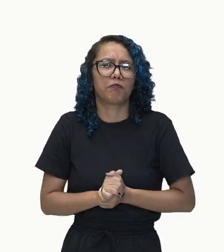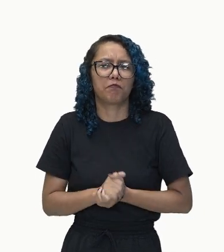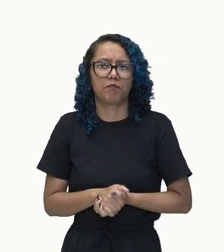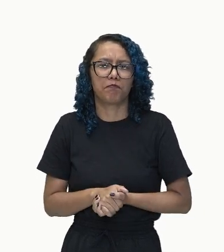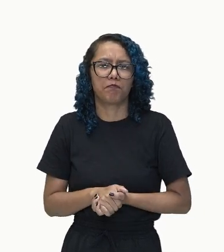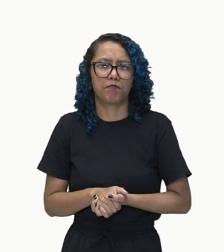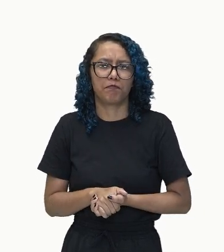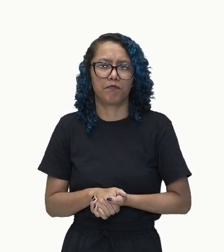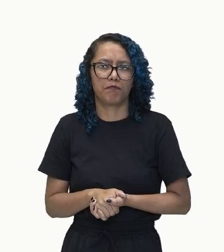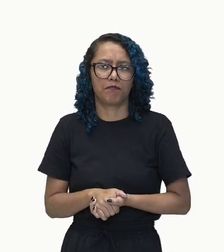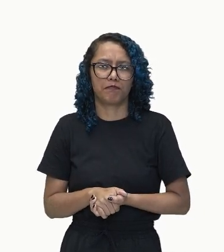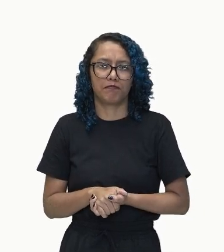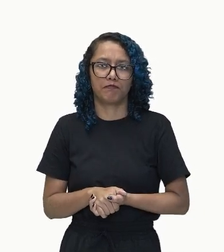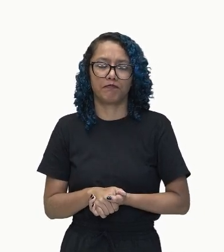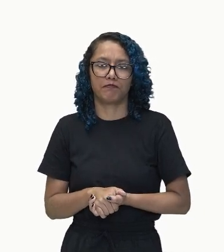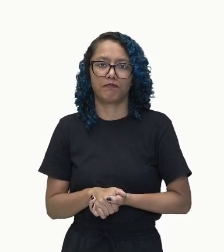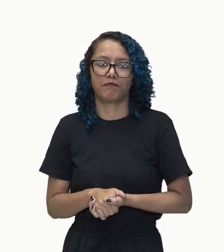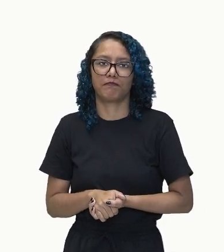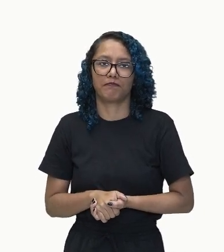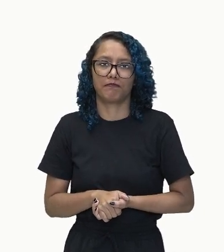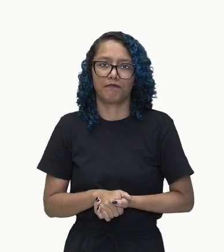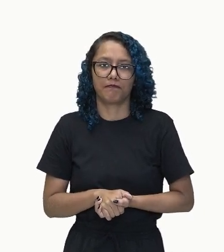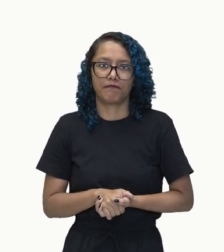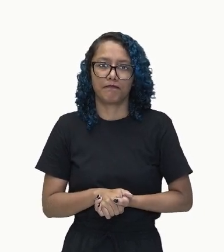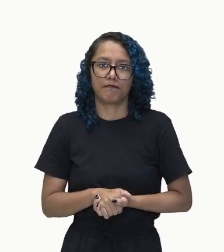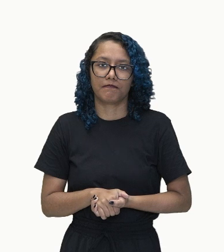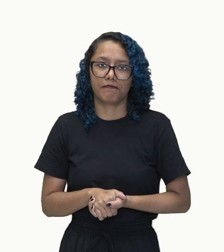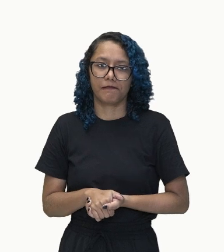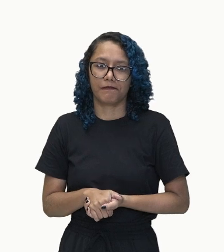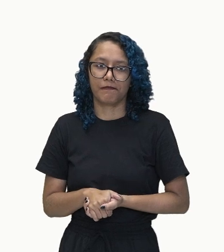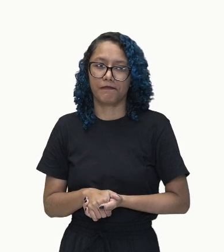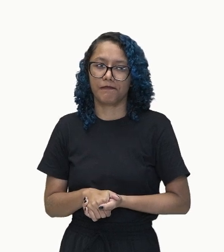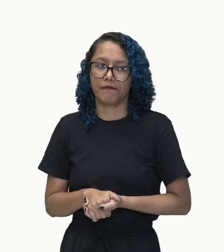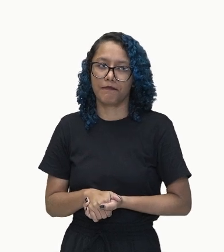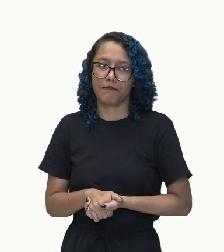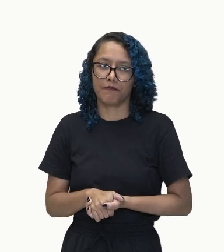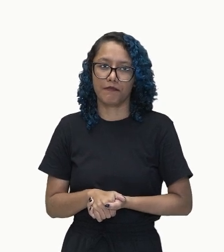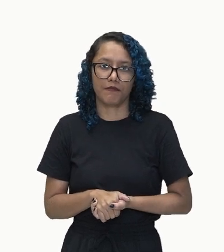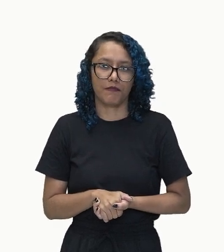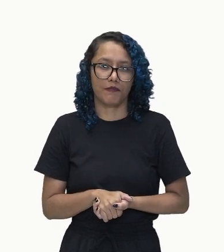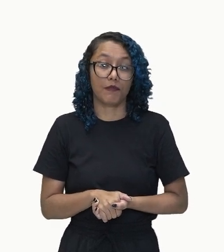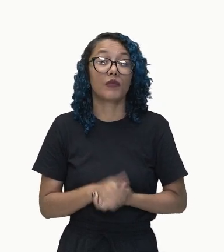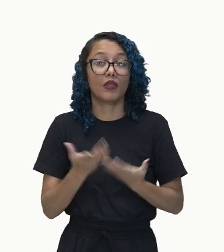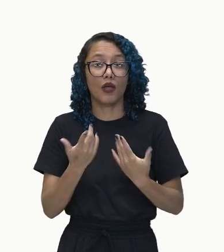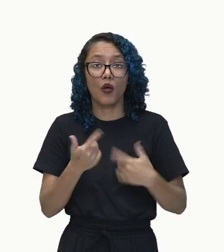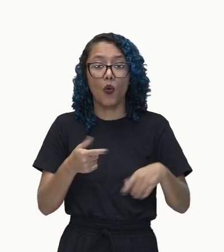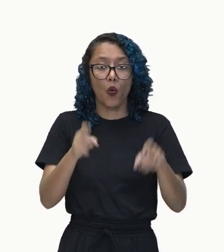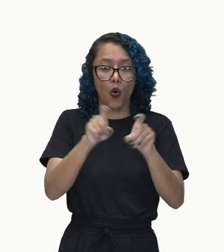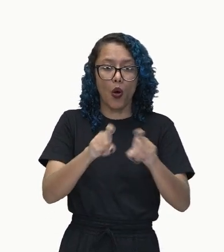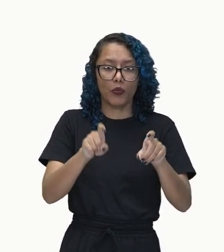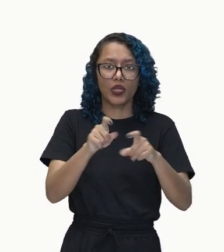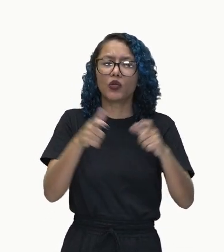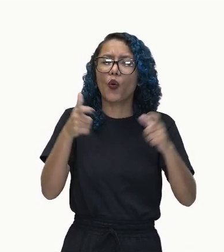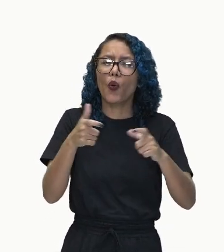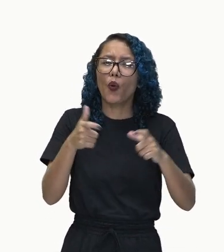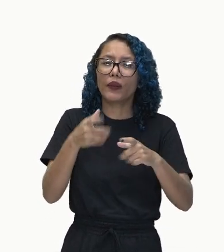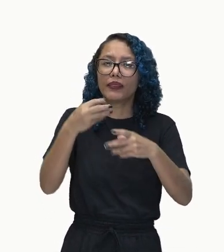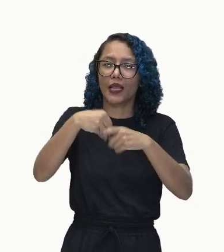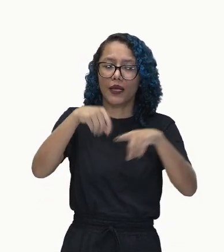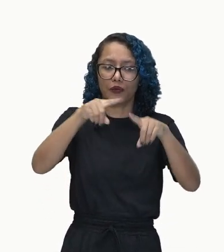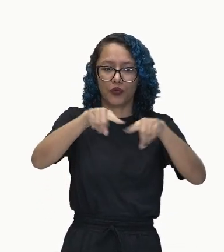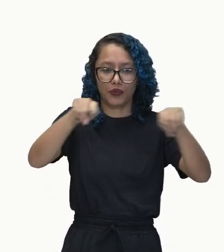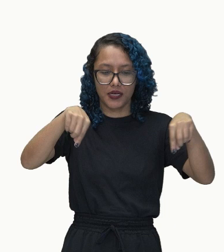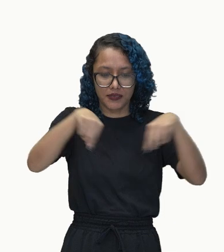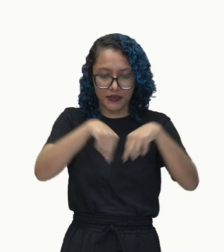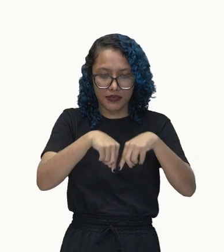dele? Né? Muito bem. Que eles estão na sala da diretora. Então, temos aqui o